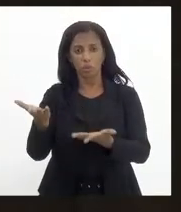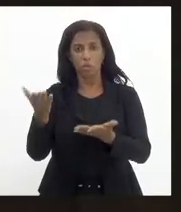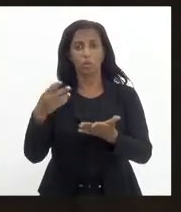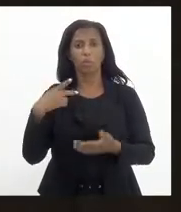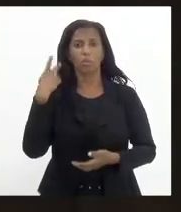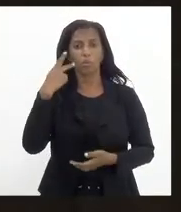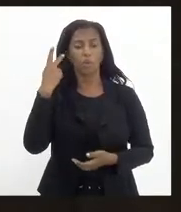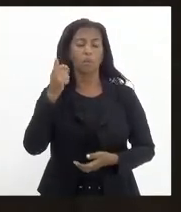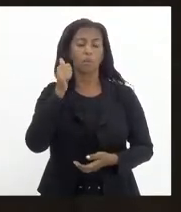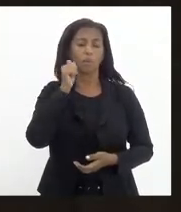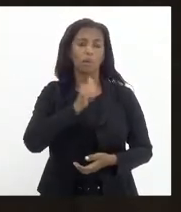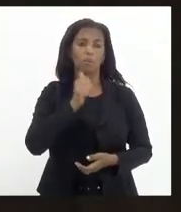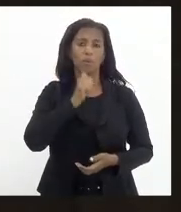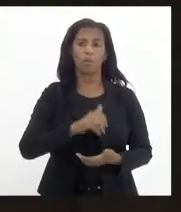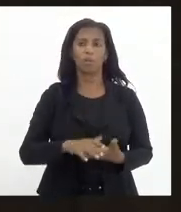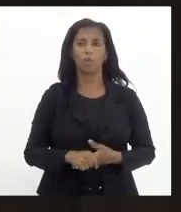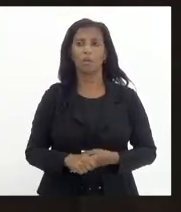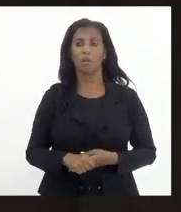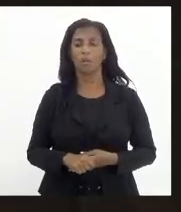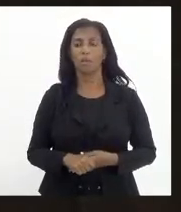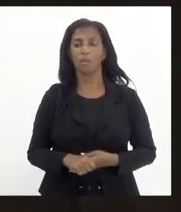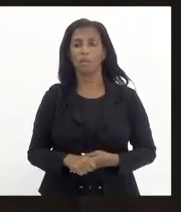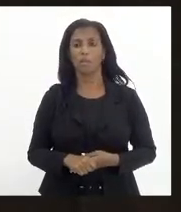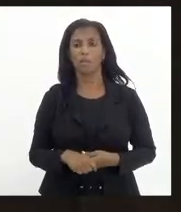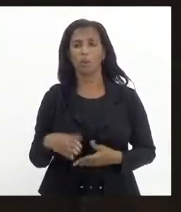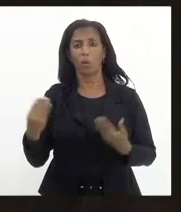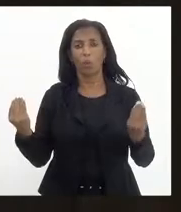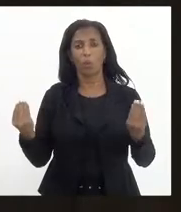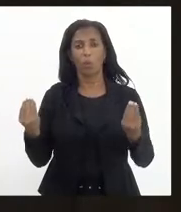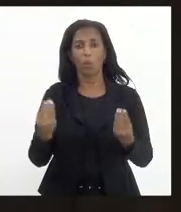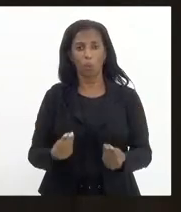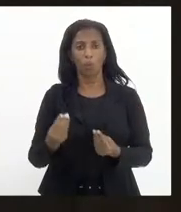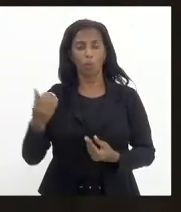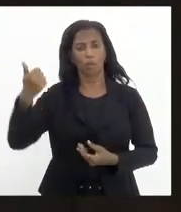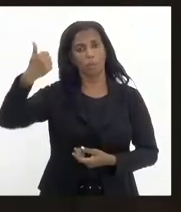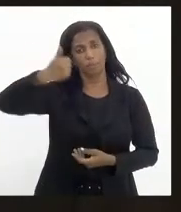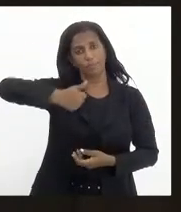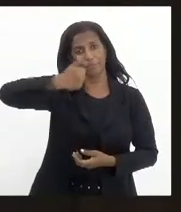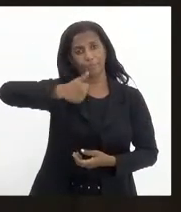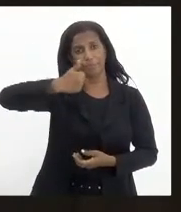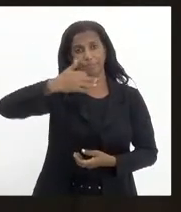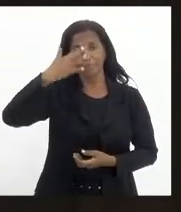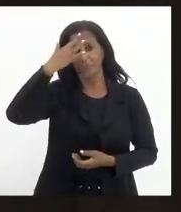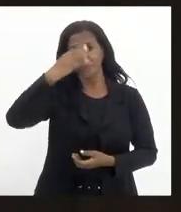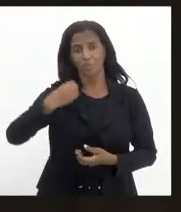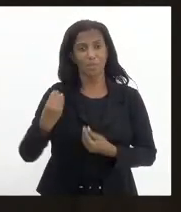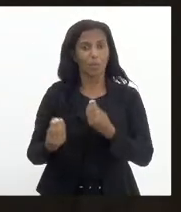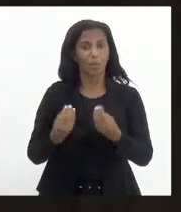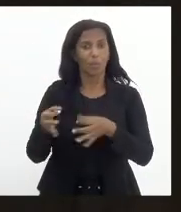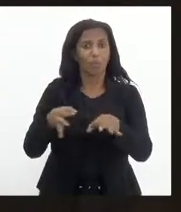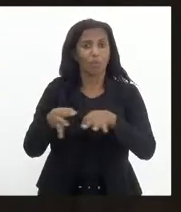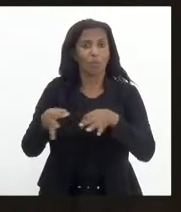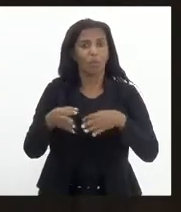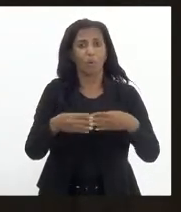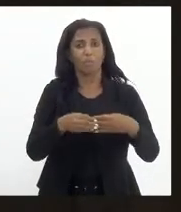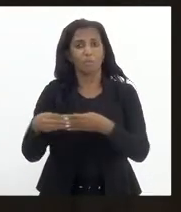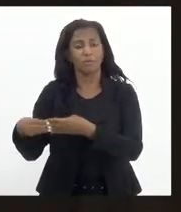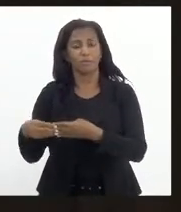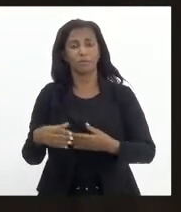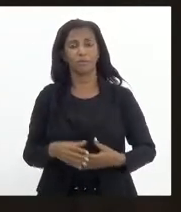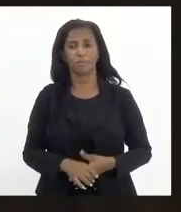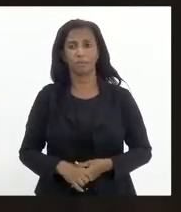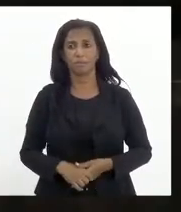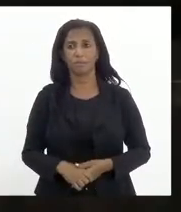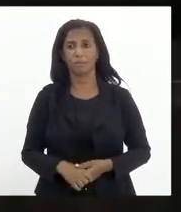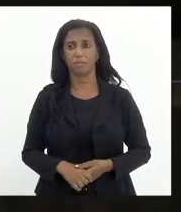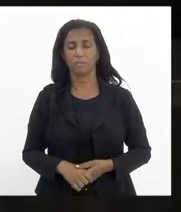Parlamento, das mulheres. Então, como está em primeira, eu não sei como seria a melhor forma de conduzir, presidente. Está